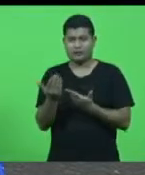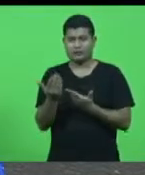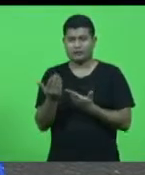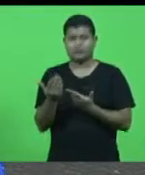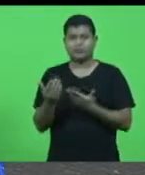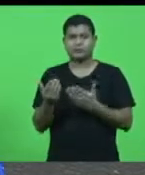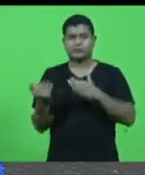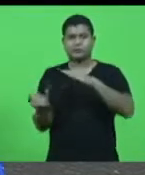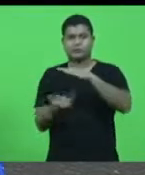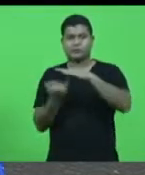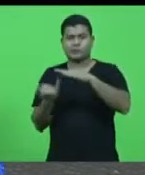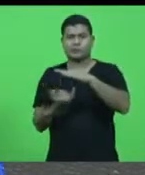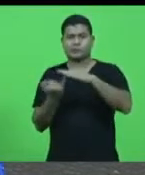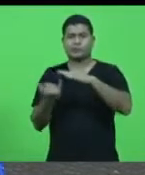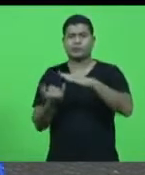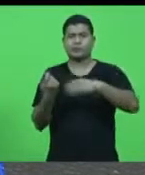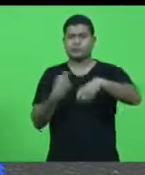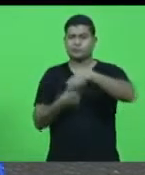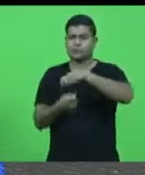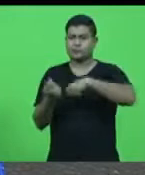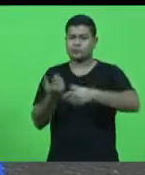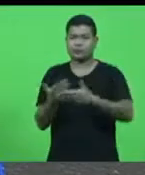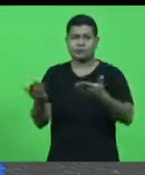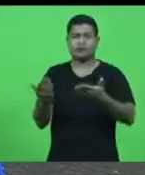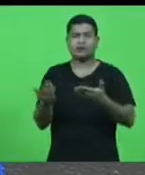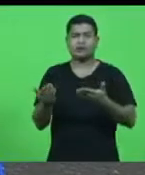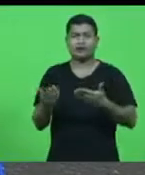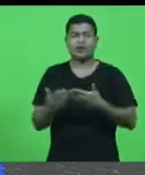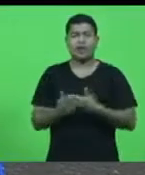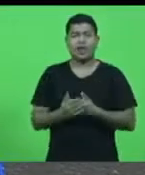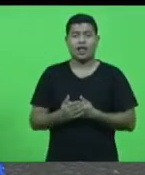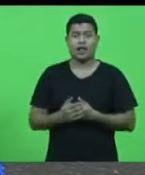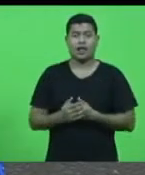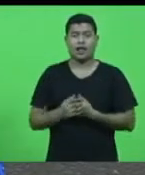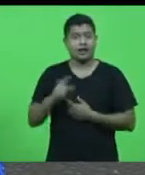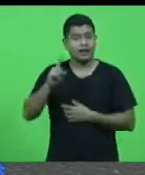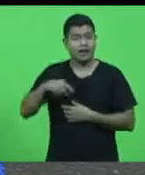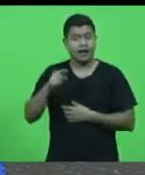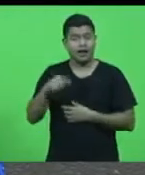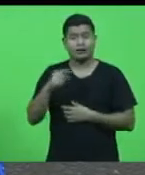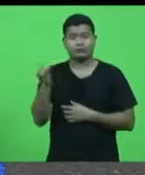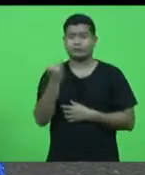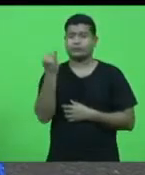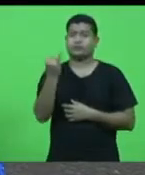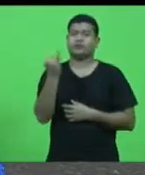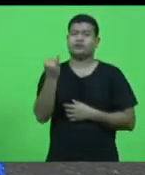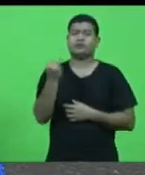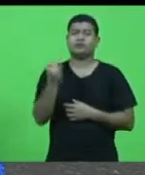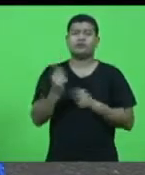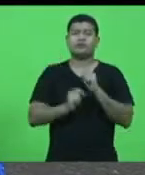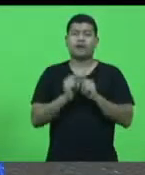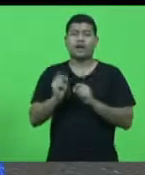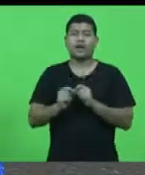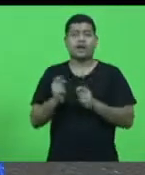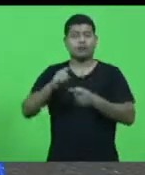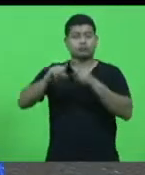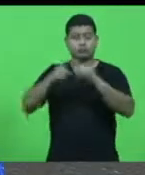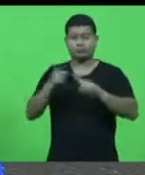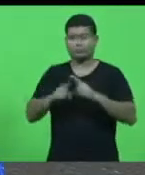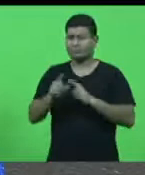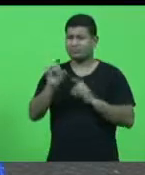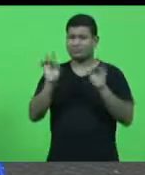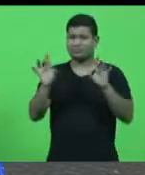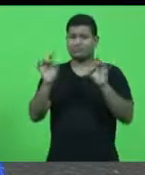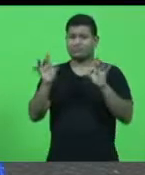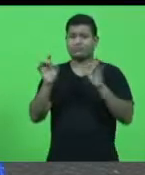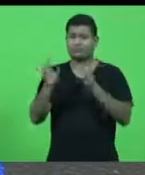um dos maiores do mundo, é necessário que os insumos, especialmente derivados dos